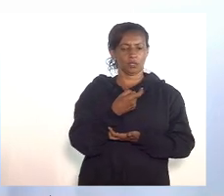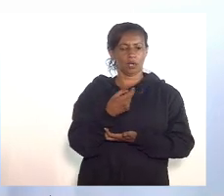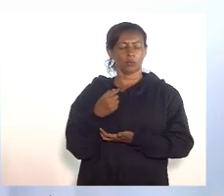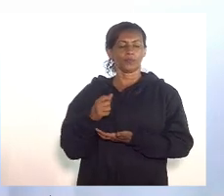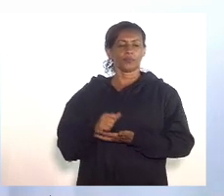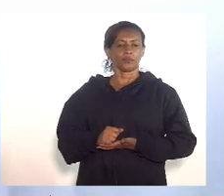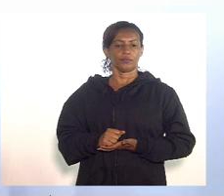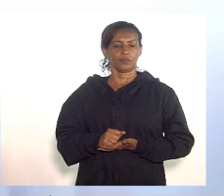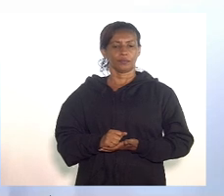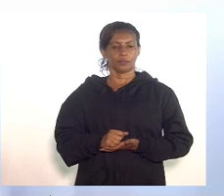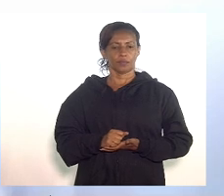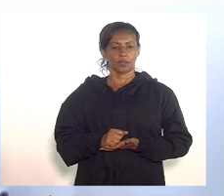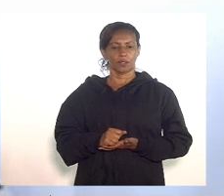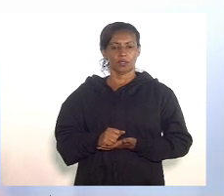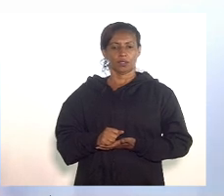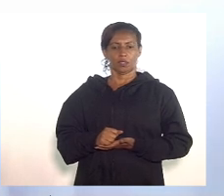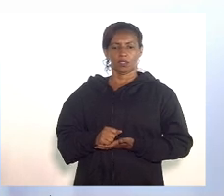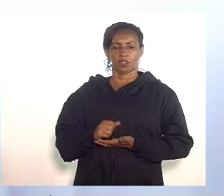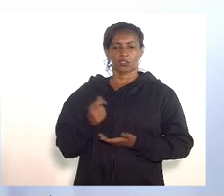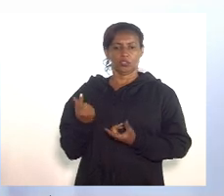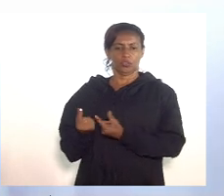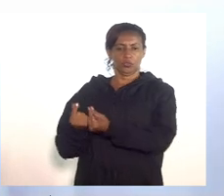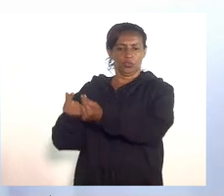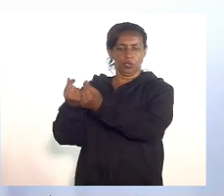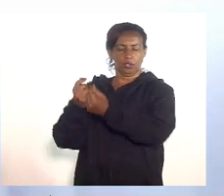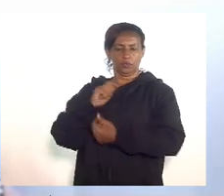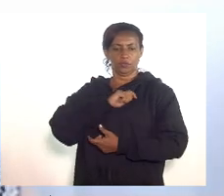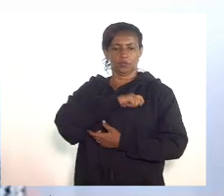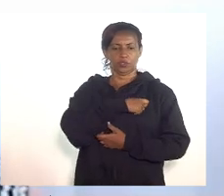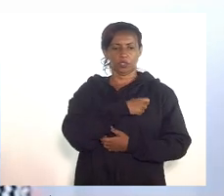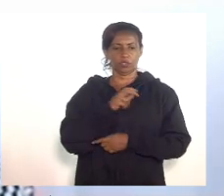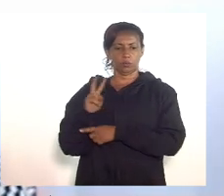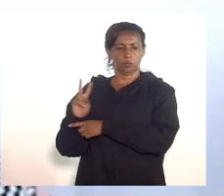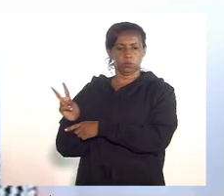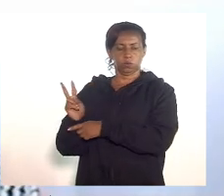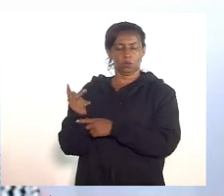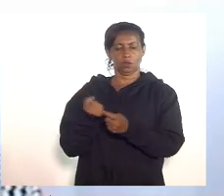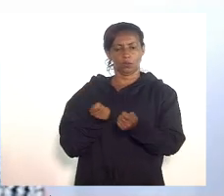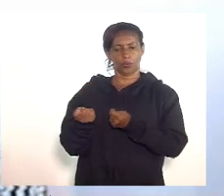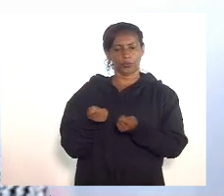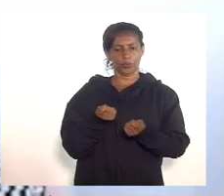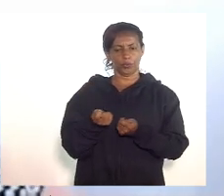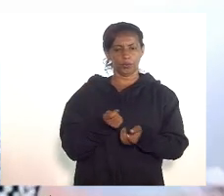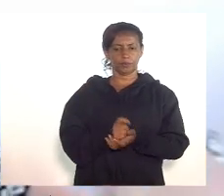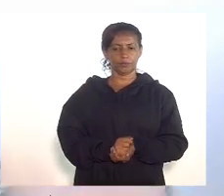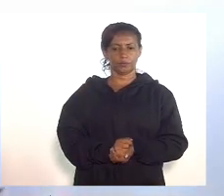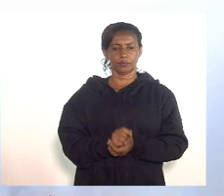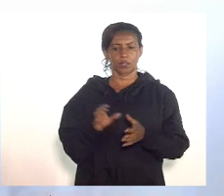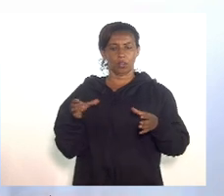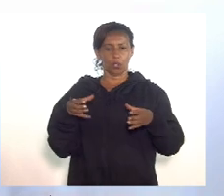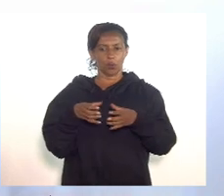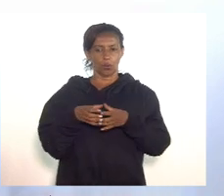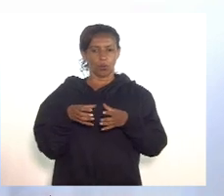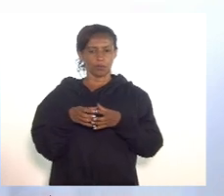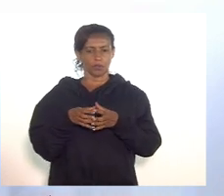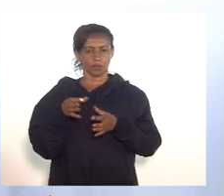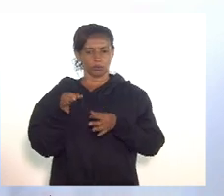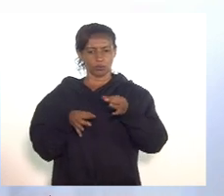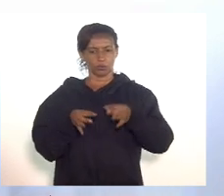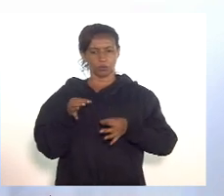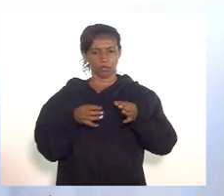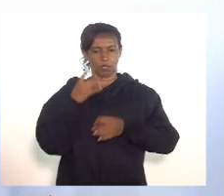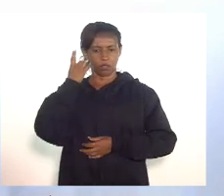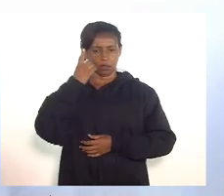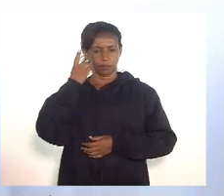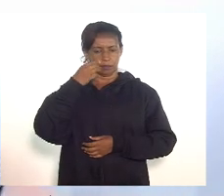estaduais de orçamento finanças fiscalização financeira e controle pela comissão de construção e justiça deputado